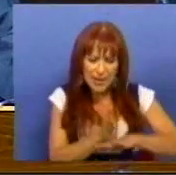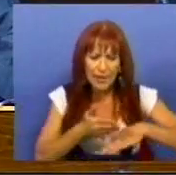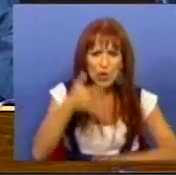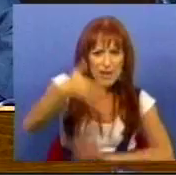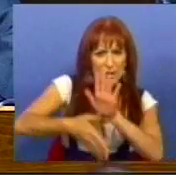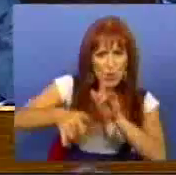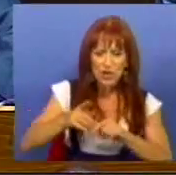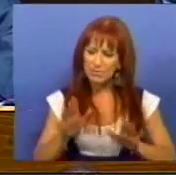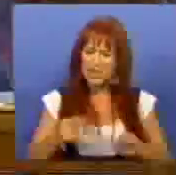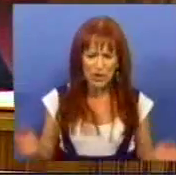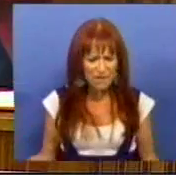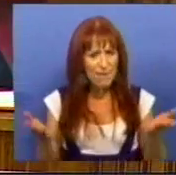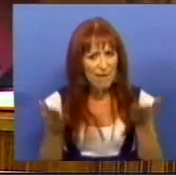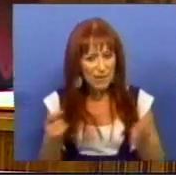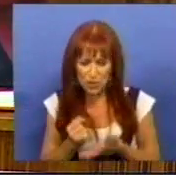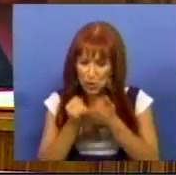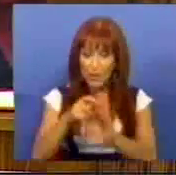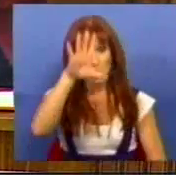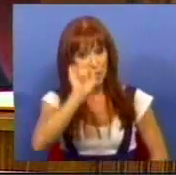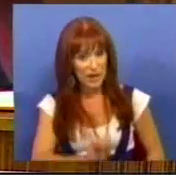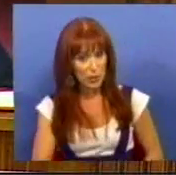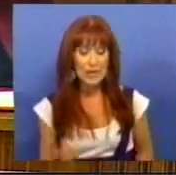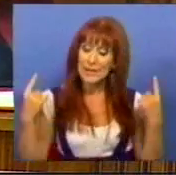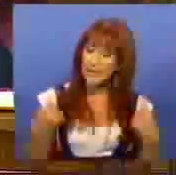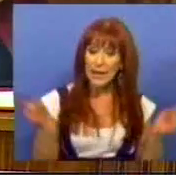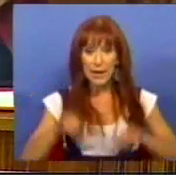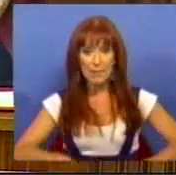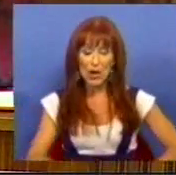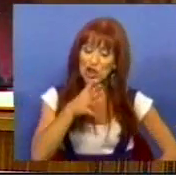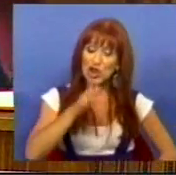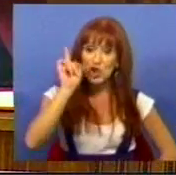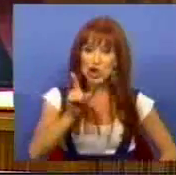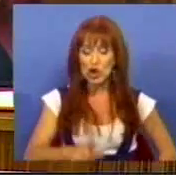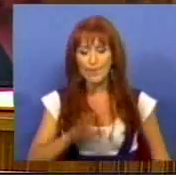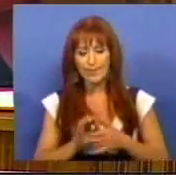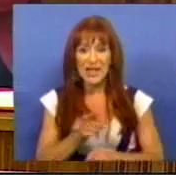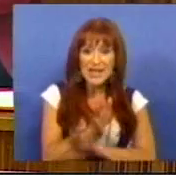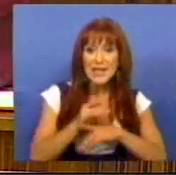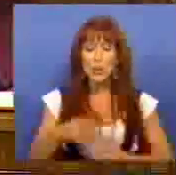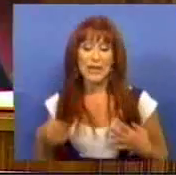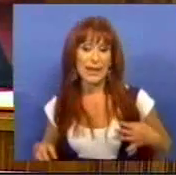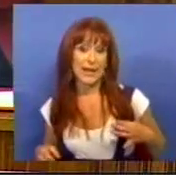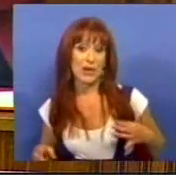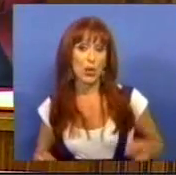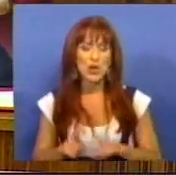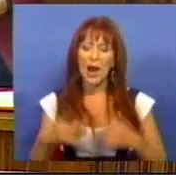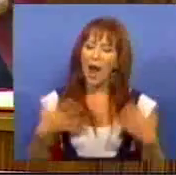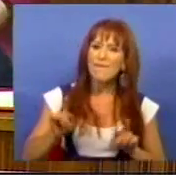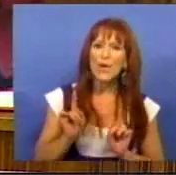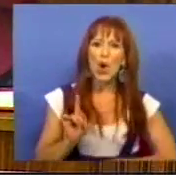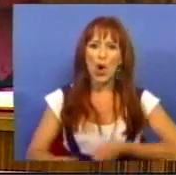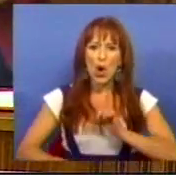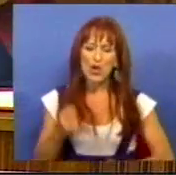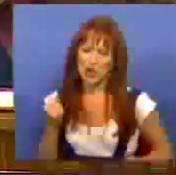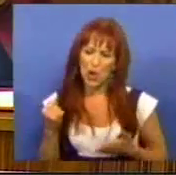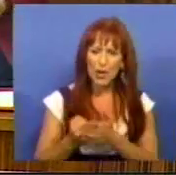industriais que precisam do incentivo, do apoio do Governo, tem também que explicar, em relação ao setor têxtil que aspira àquilo que